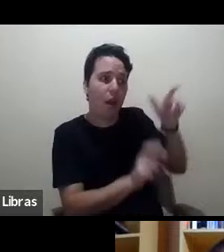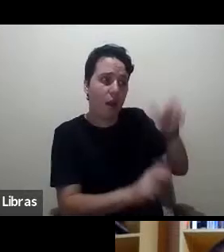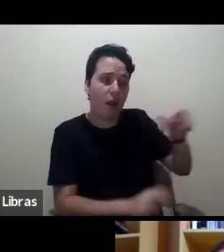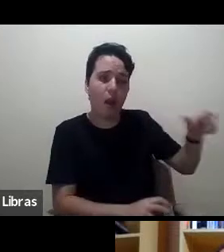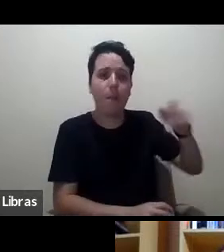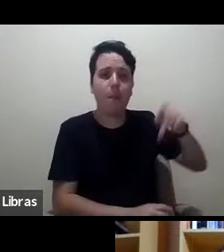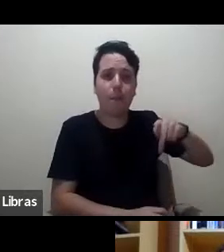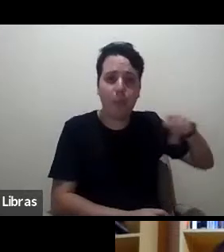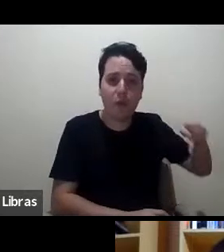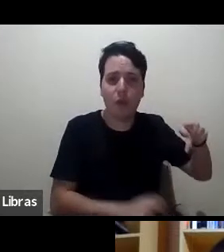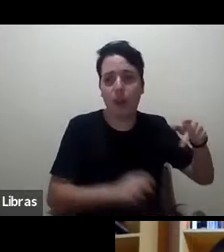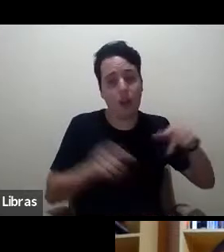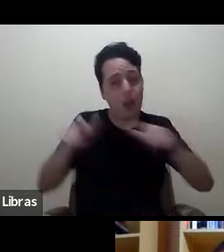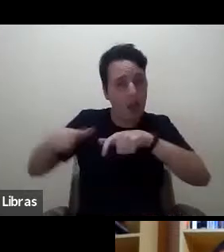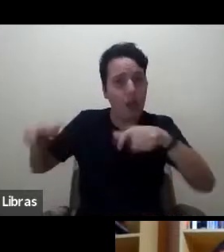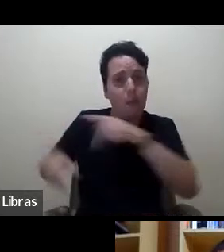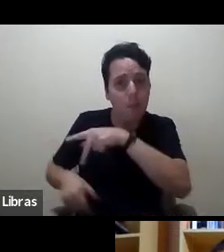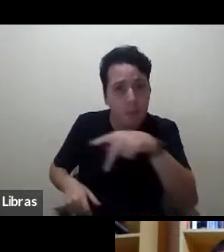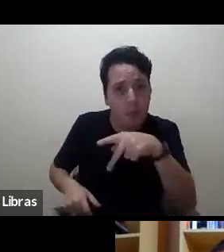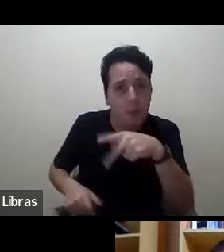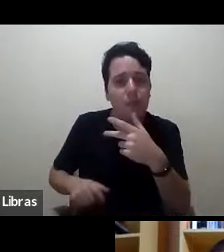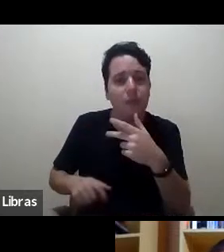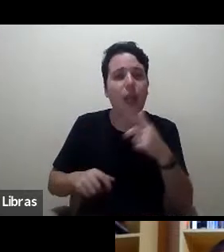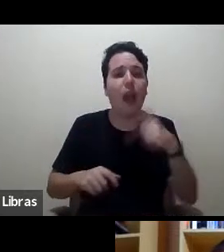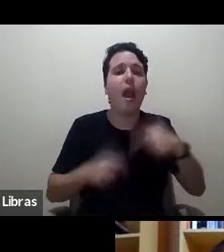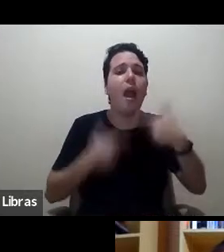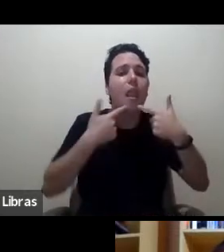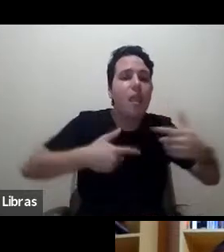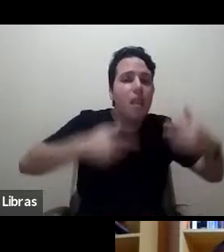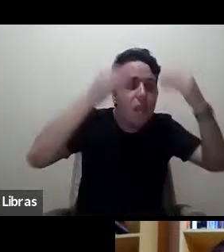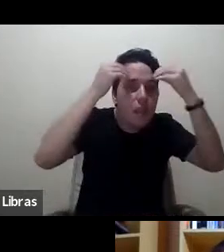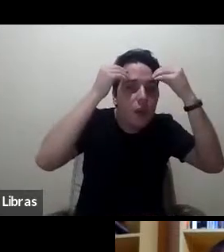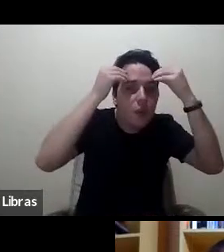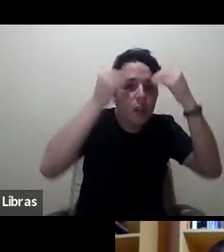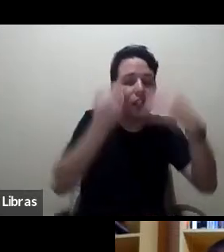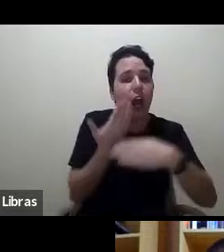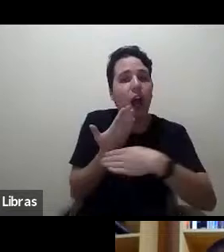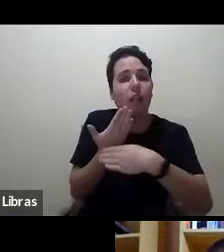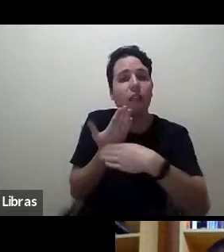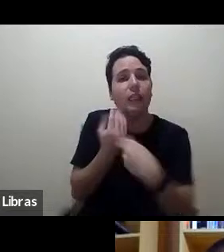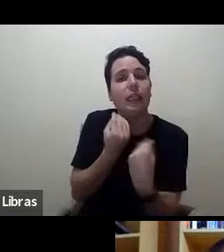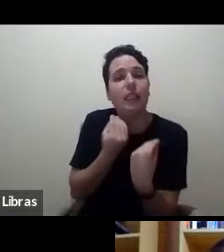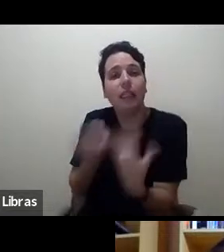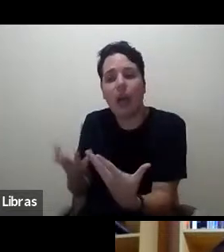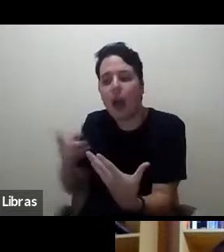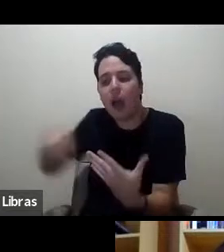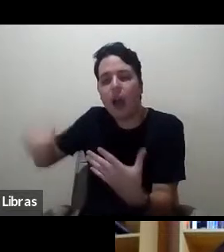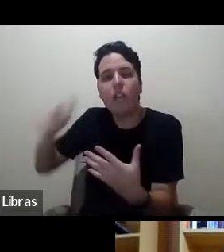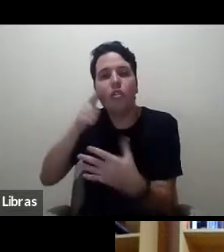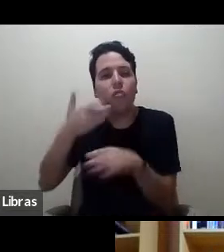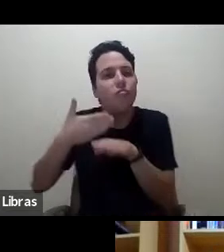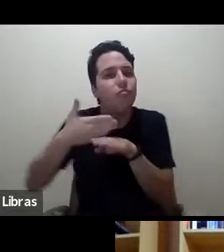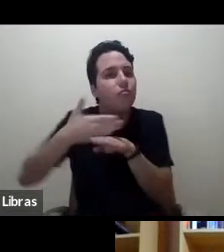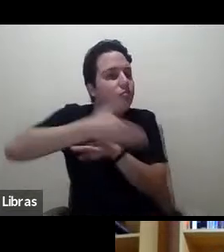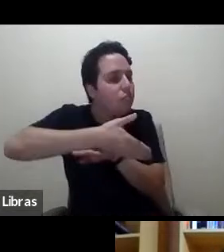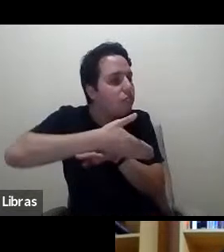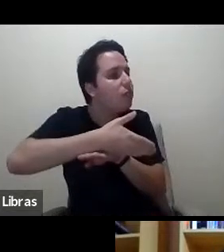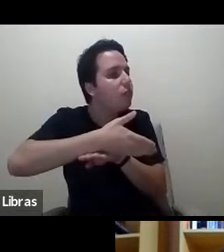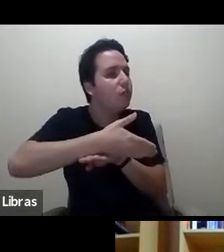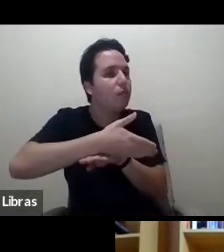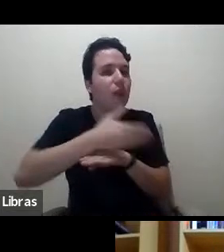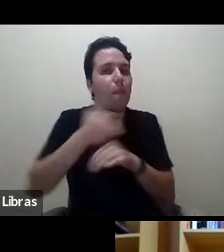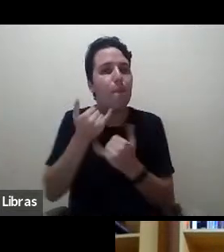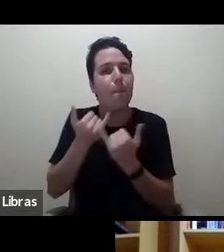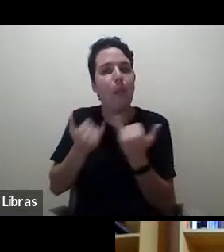e professoras. Ela é a linguagem que permite o acesso e que introduz os